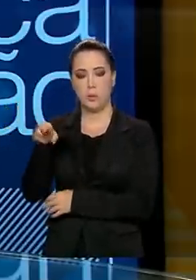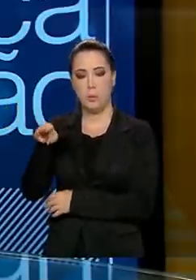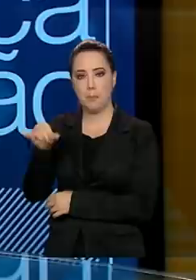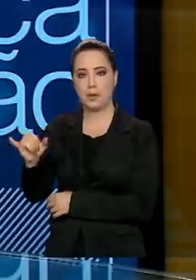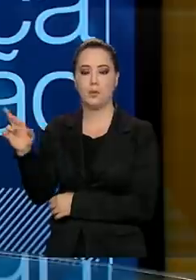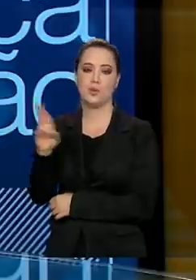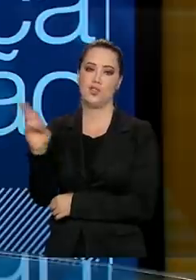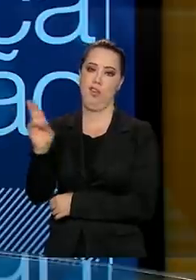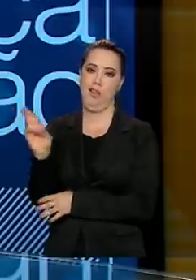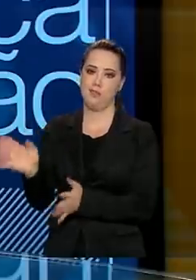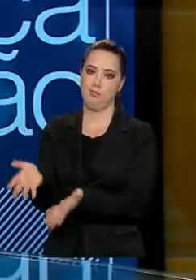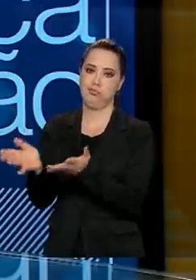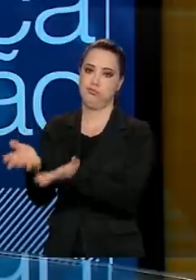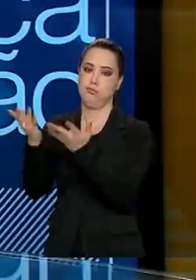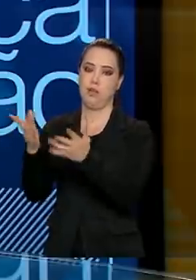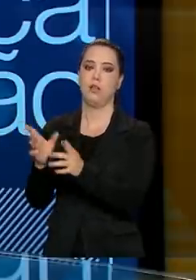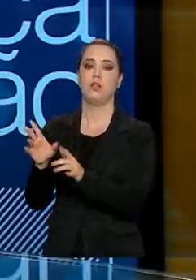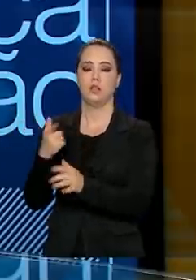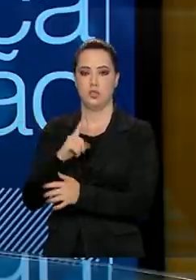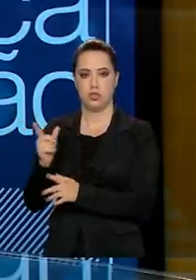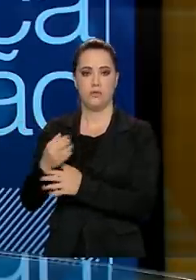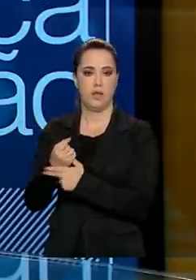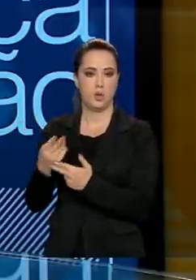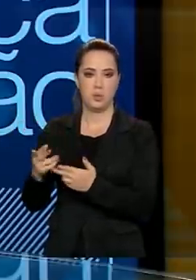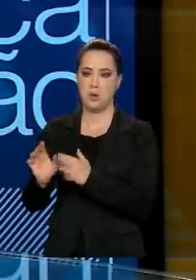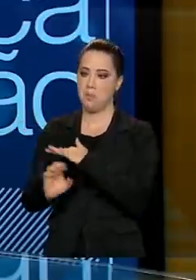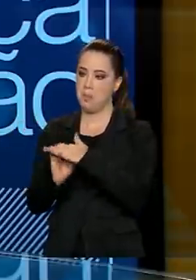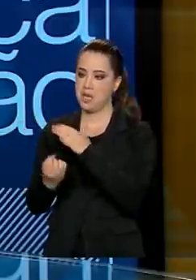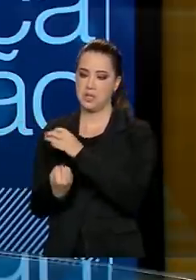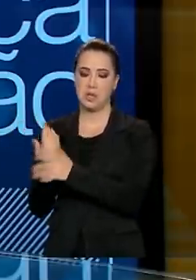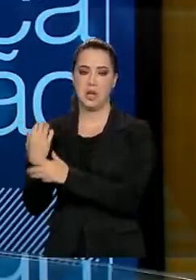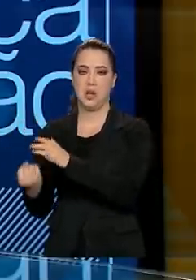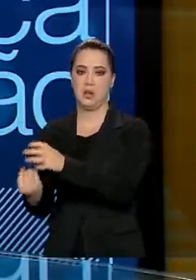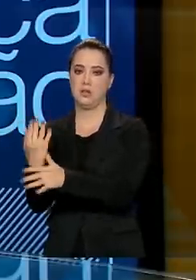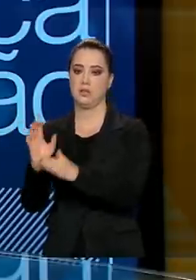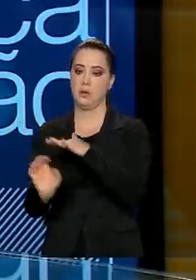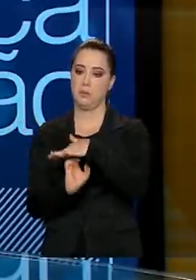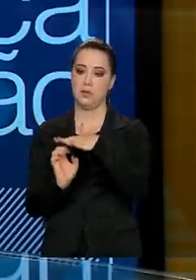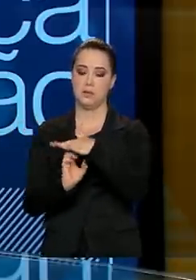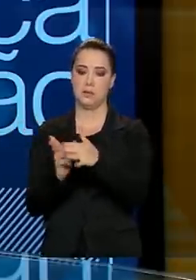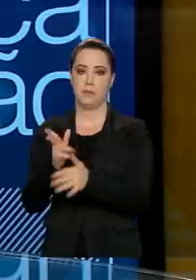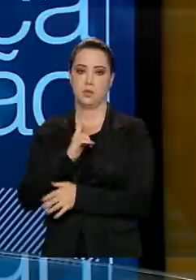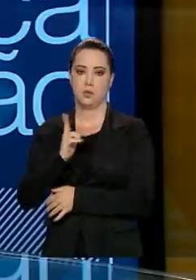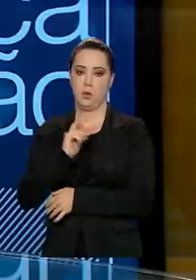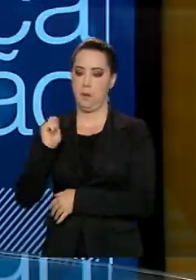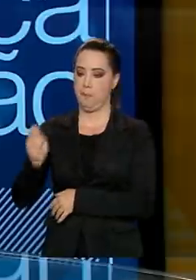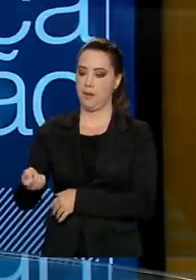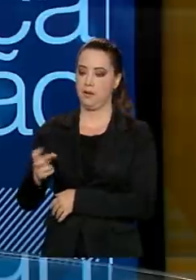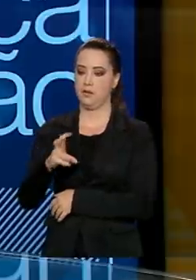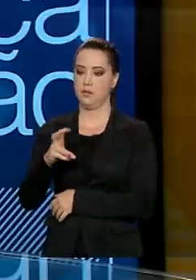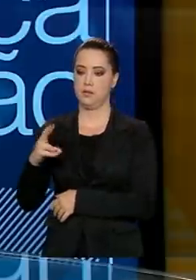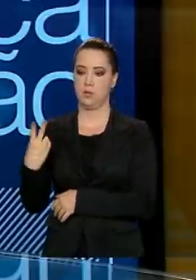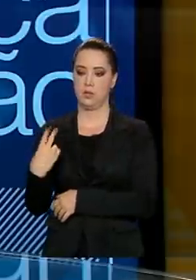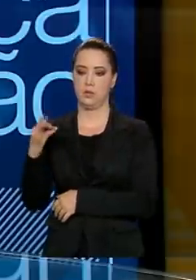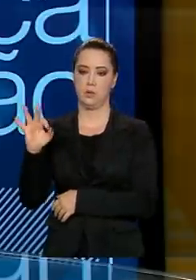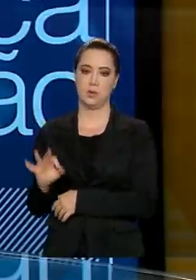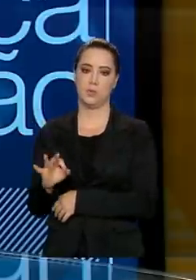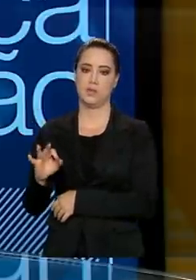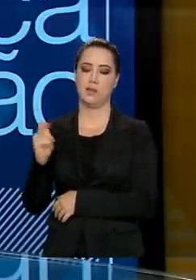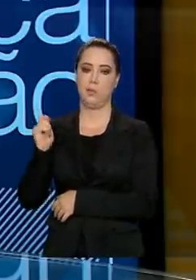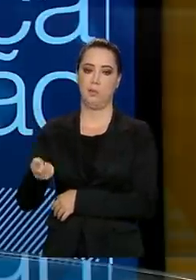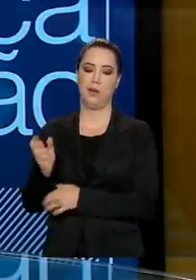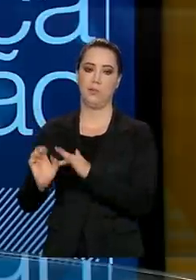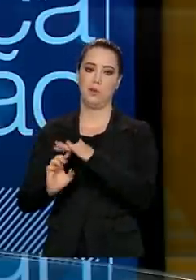geraram um número grande de patentes e o setor privado, desses 400 milhões, aportou 52%, ou seja,